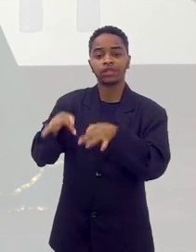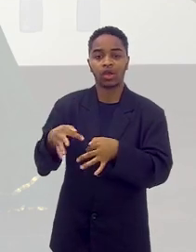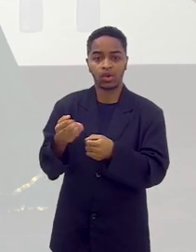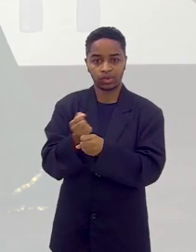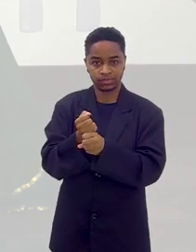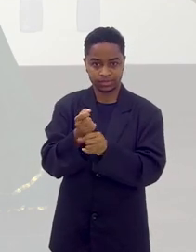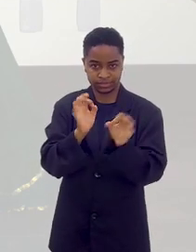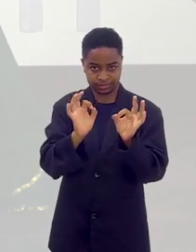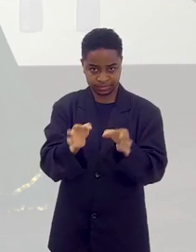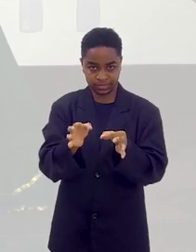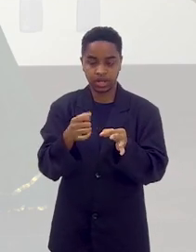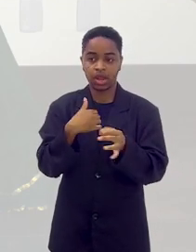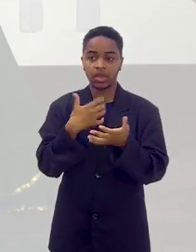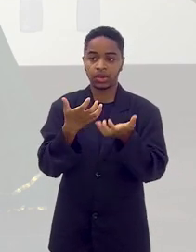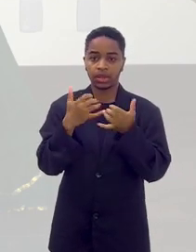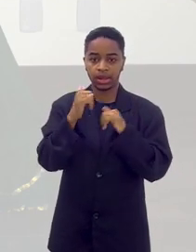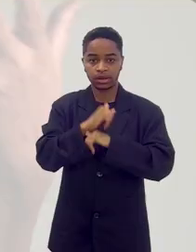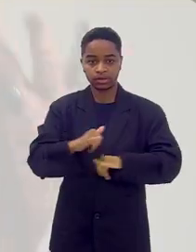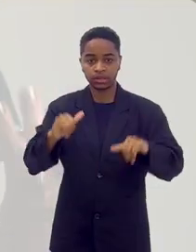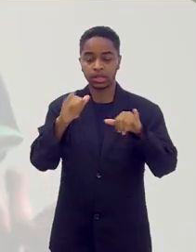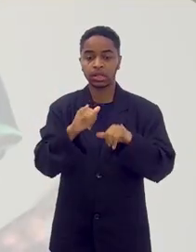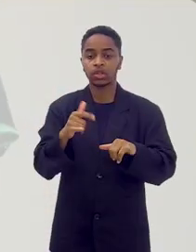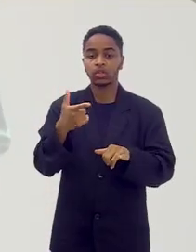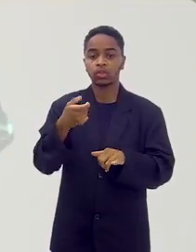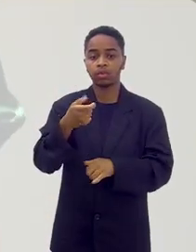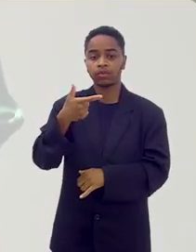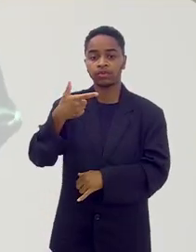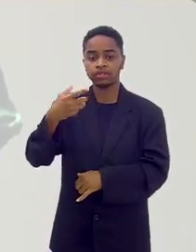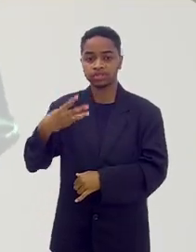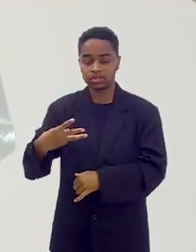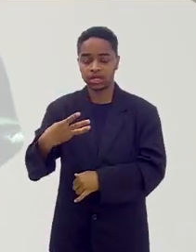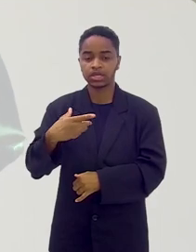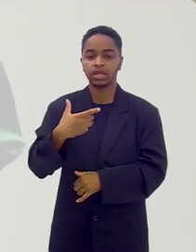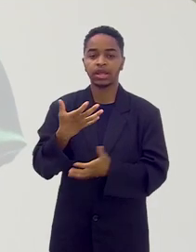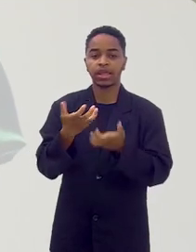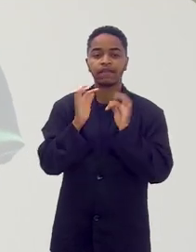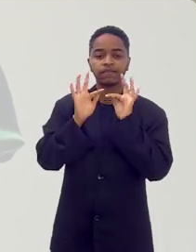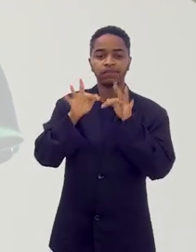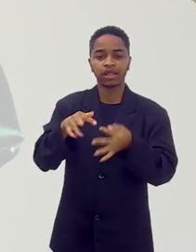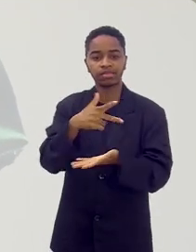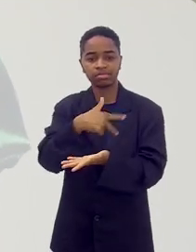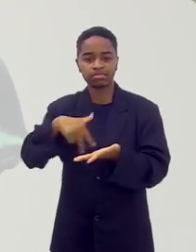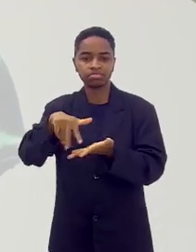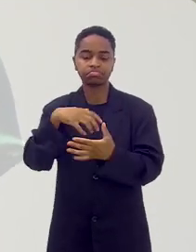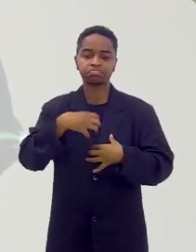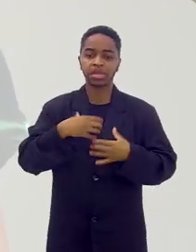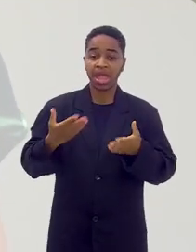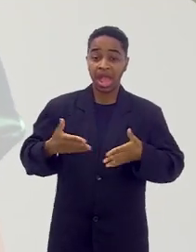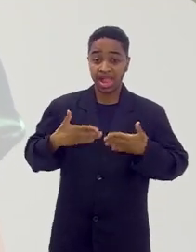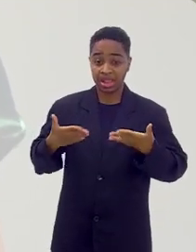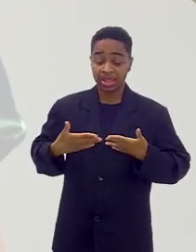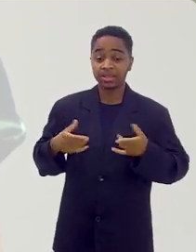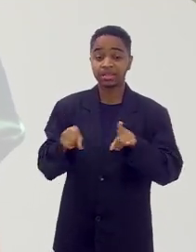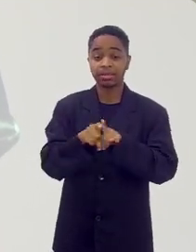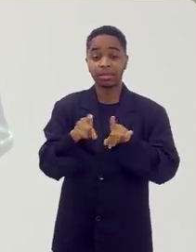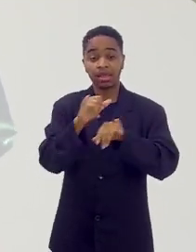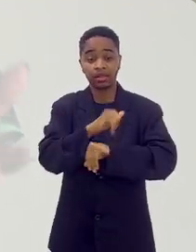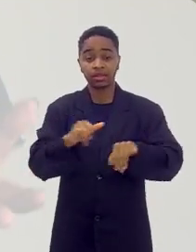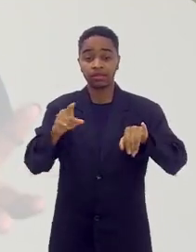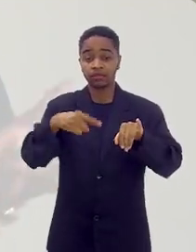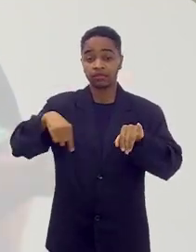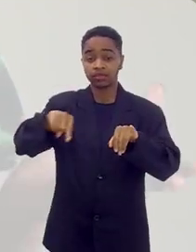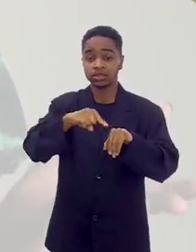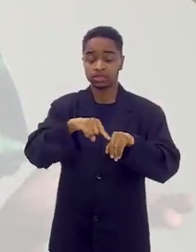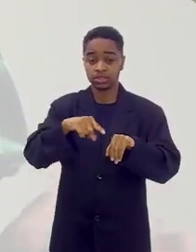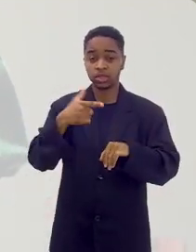final do ano, né? Estivemos, eu acho, com 2023, com muita dança, com muita alegria. E eu